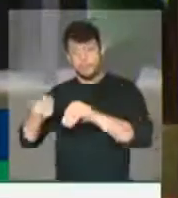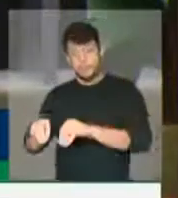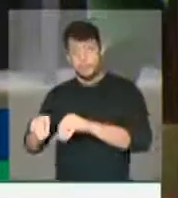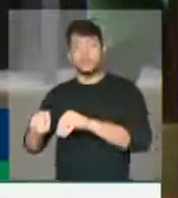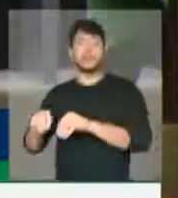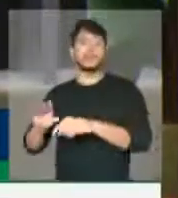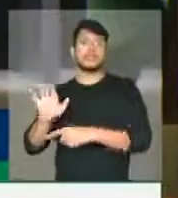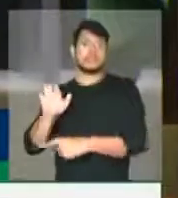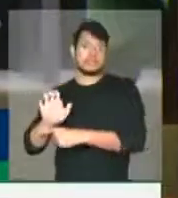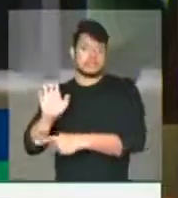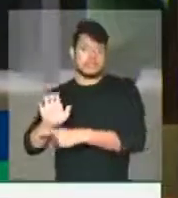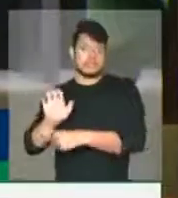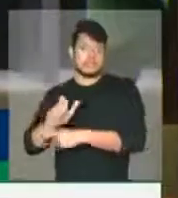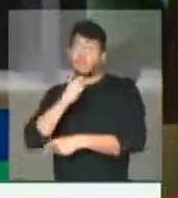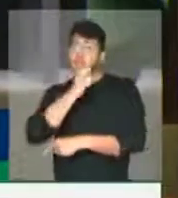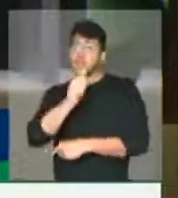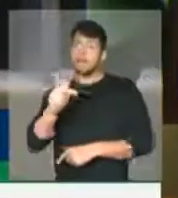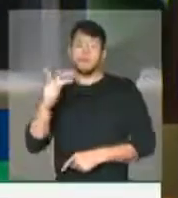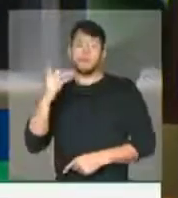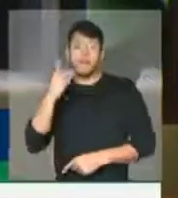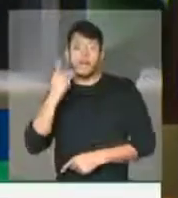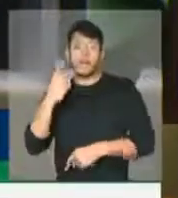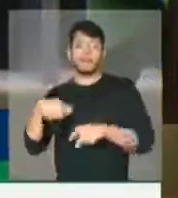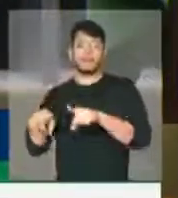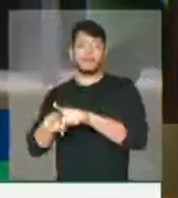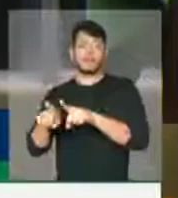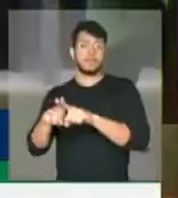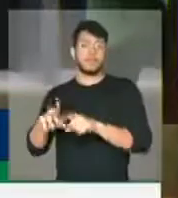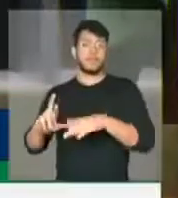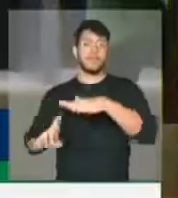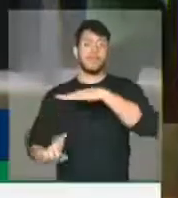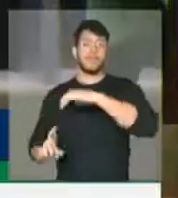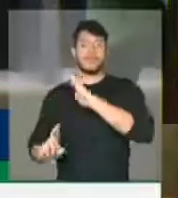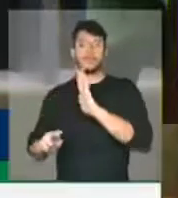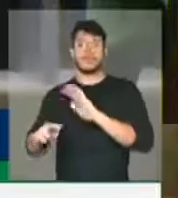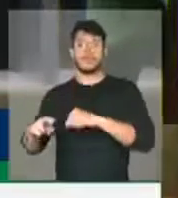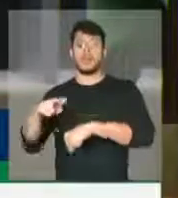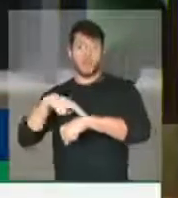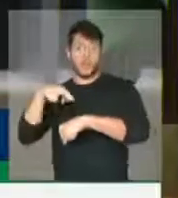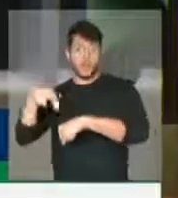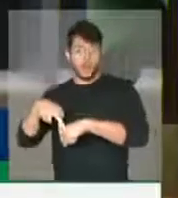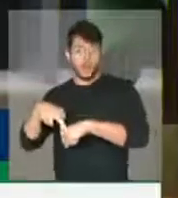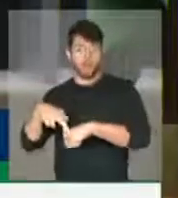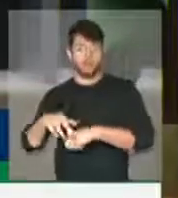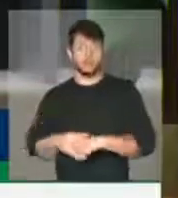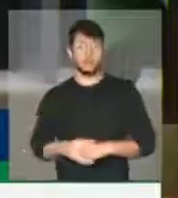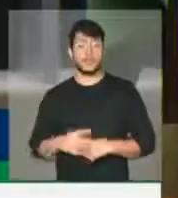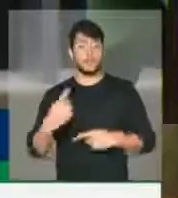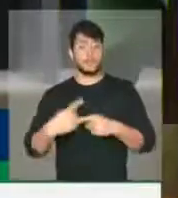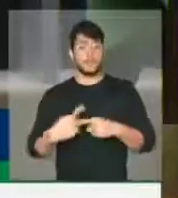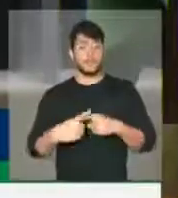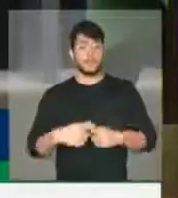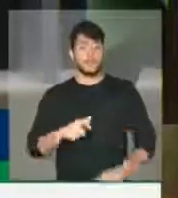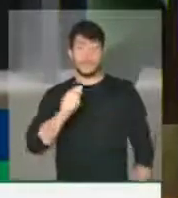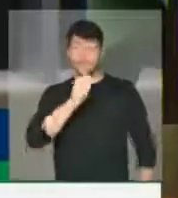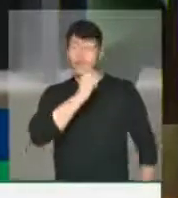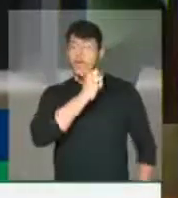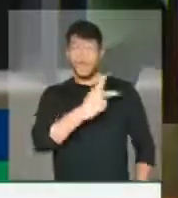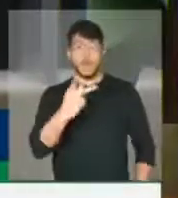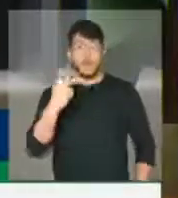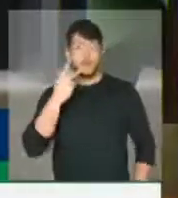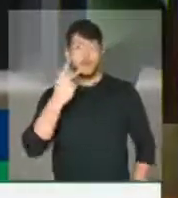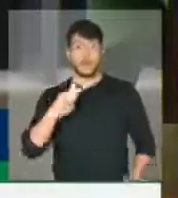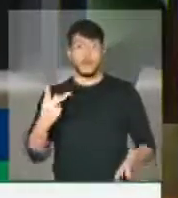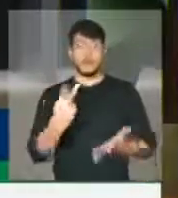conheço e eu não faço, então, juízos. No entanto, no Amapá, nós temos visto uma crescente nos